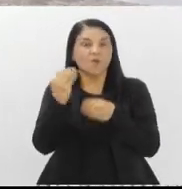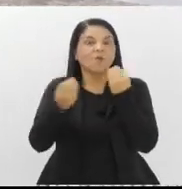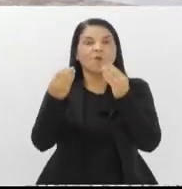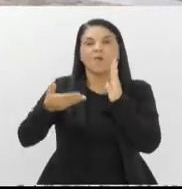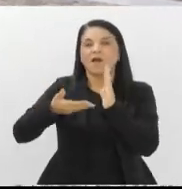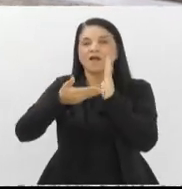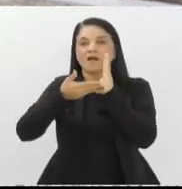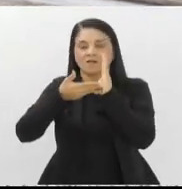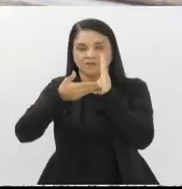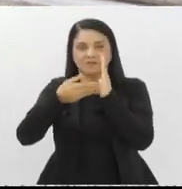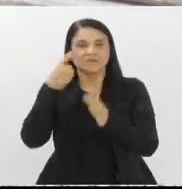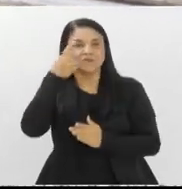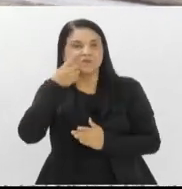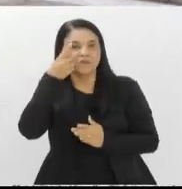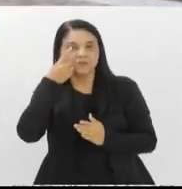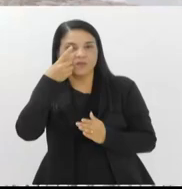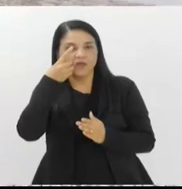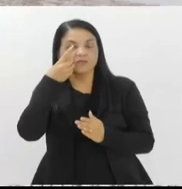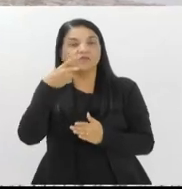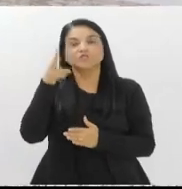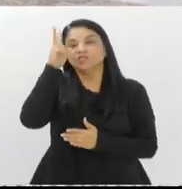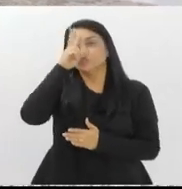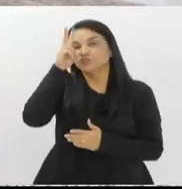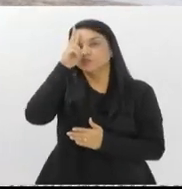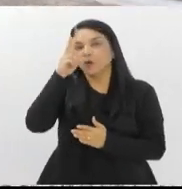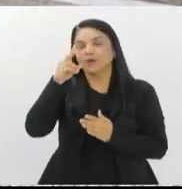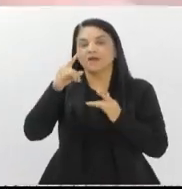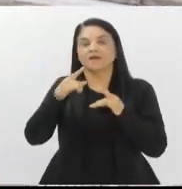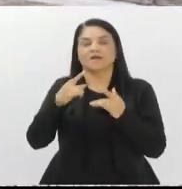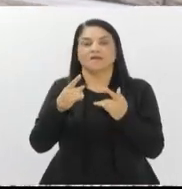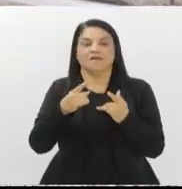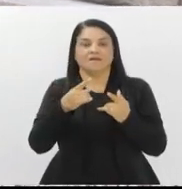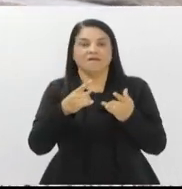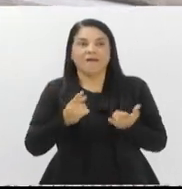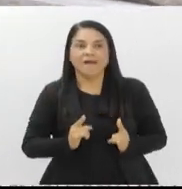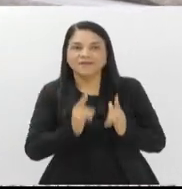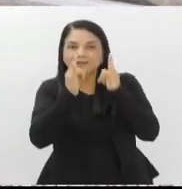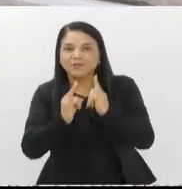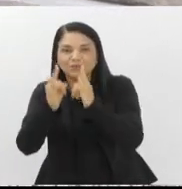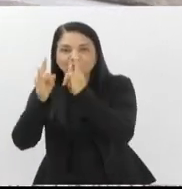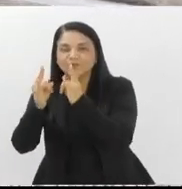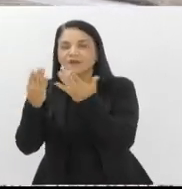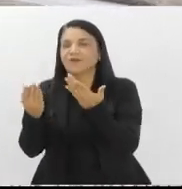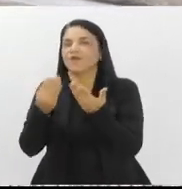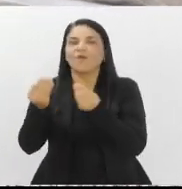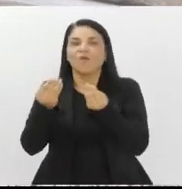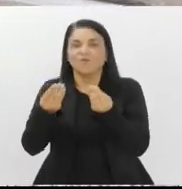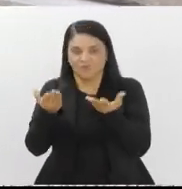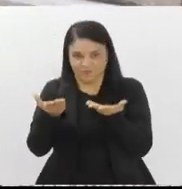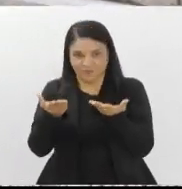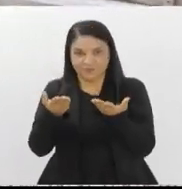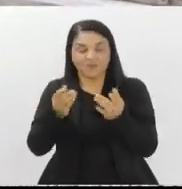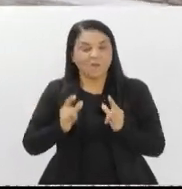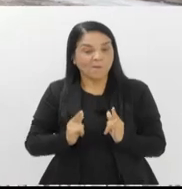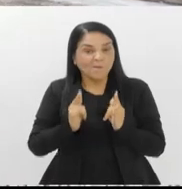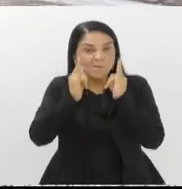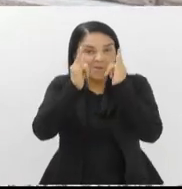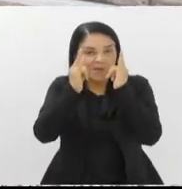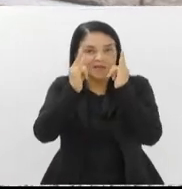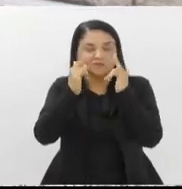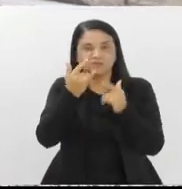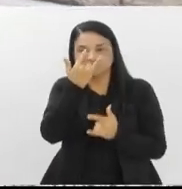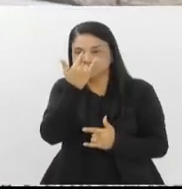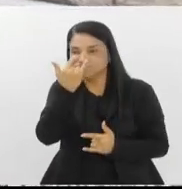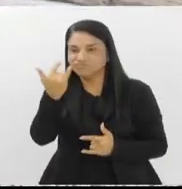chega nesse estilo histórico para a arquitetura, esse estilo que remonta à antiguidade greco-romana. E é um prédio que enche os